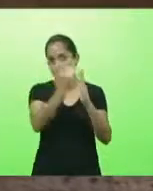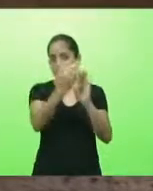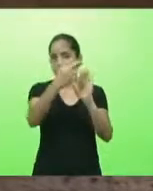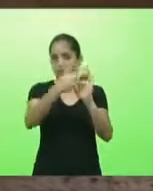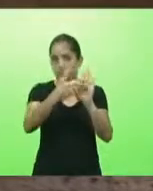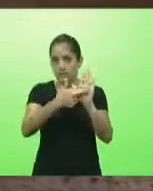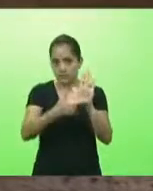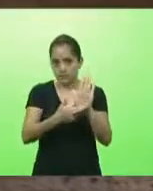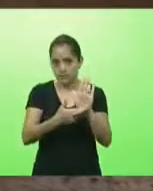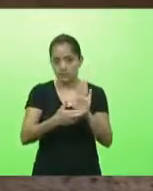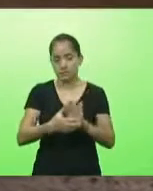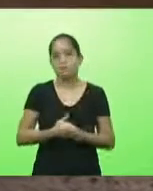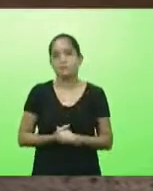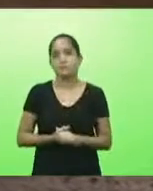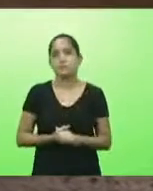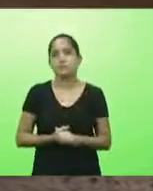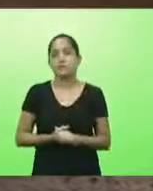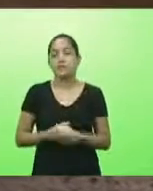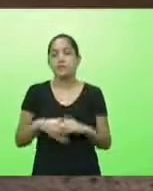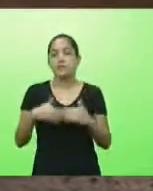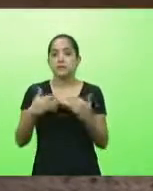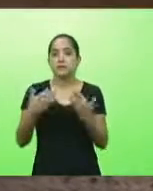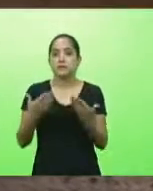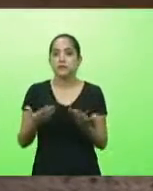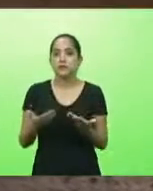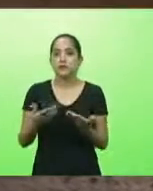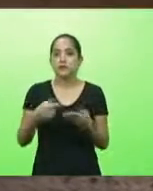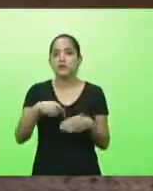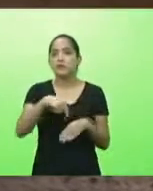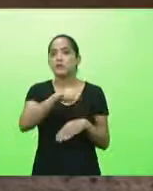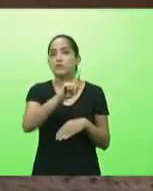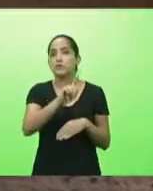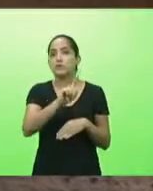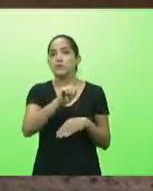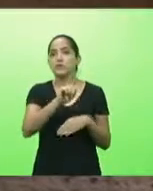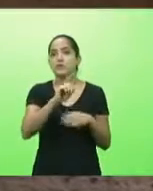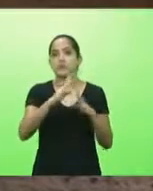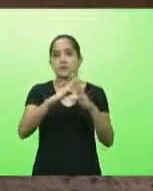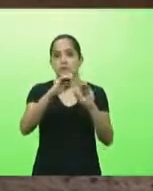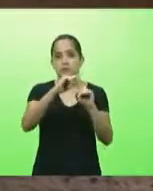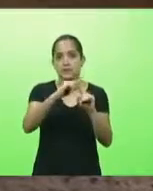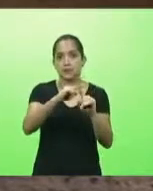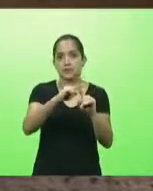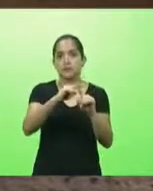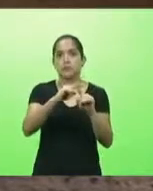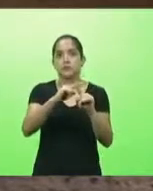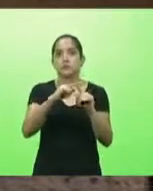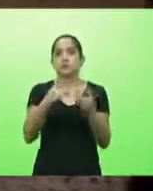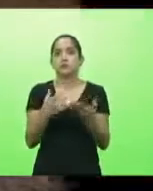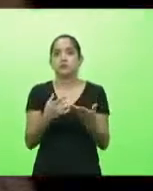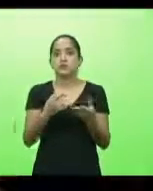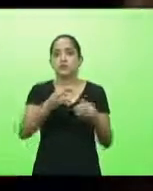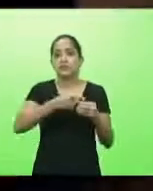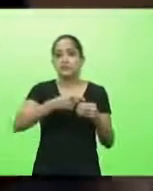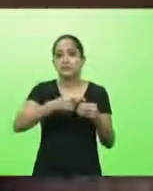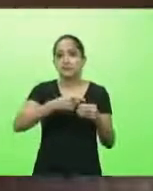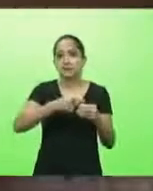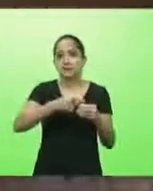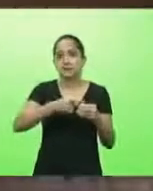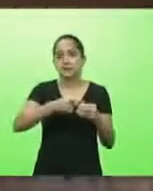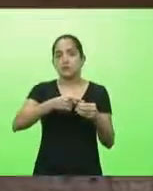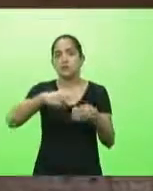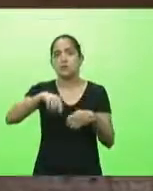vigilância sanitária então foi até a igreja de Forquilhas foi lá o PROCON